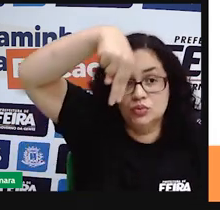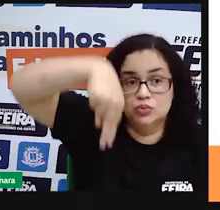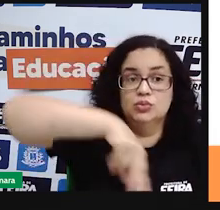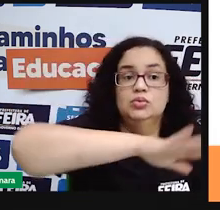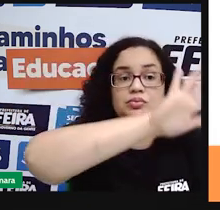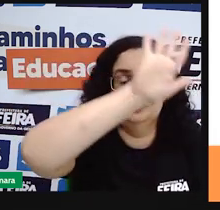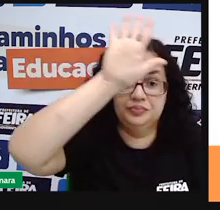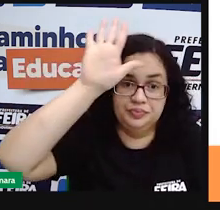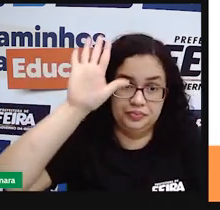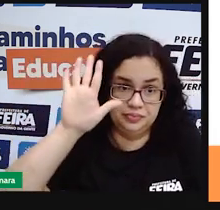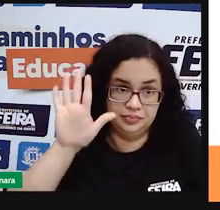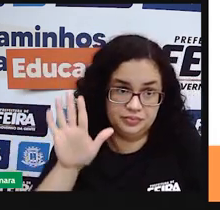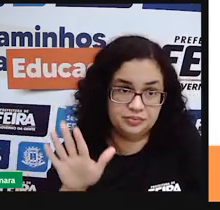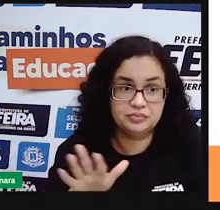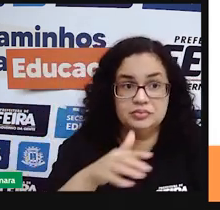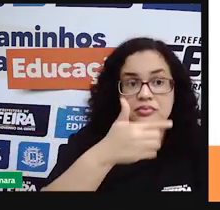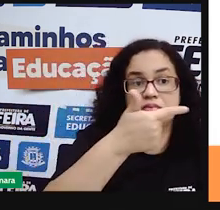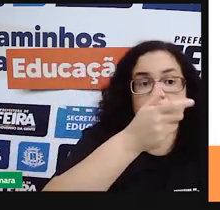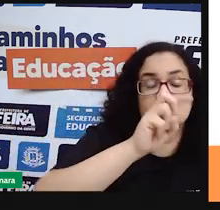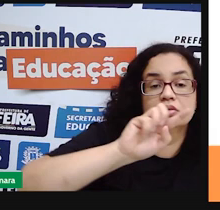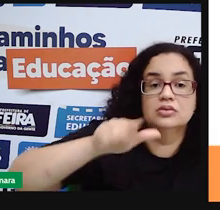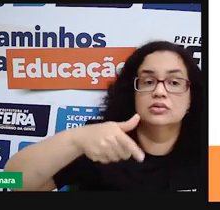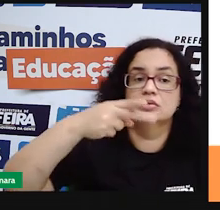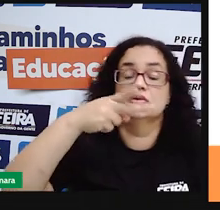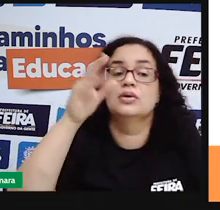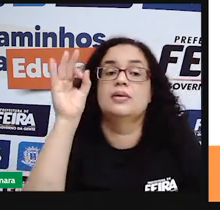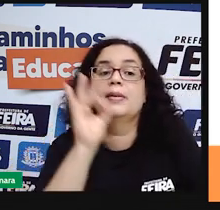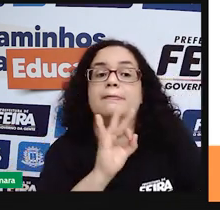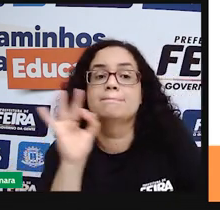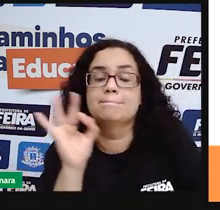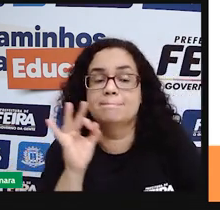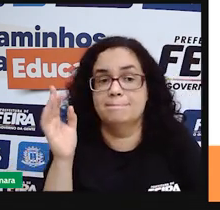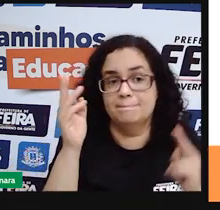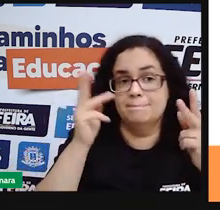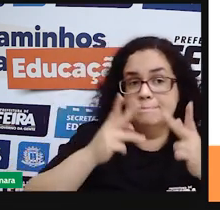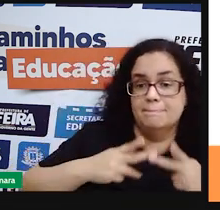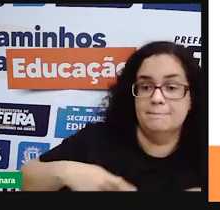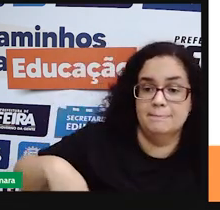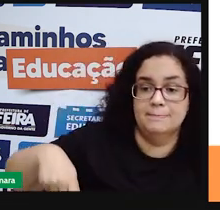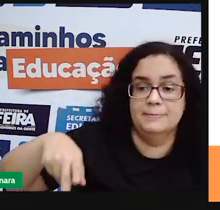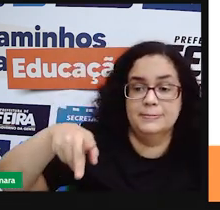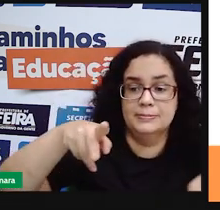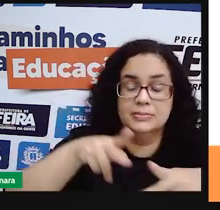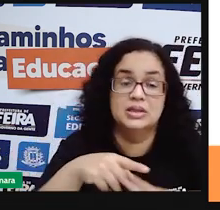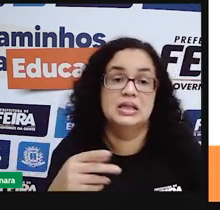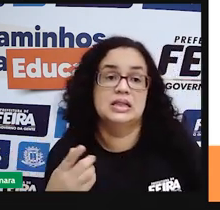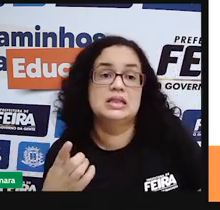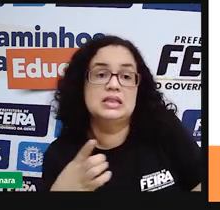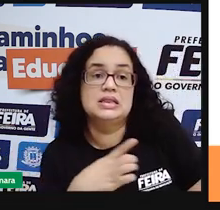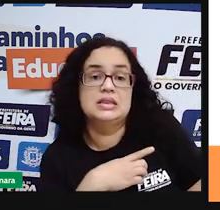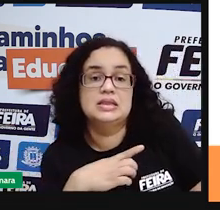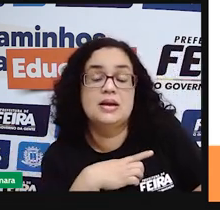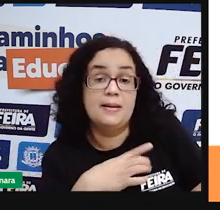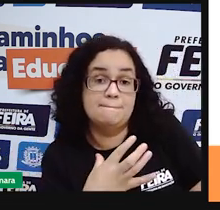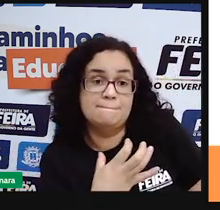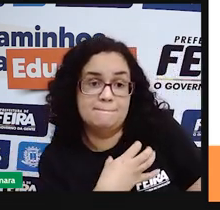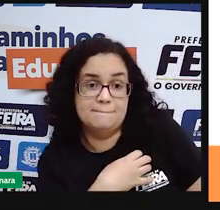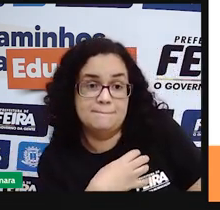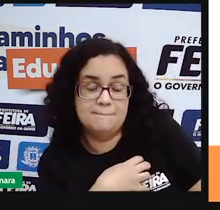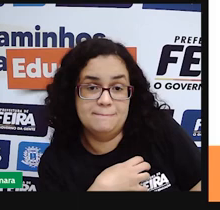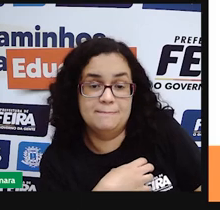cerca de 25,5% da população e possui no estado da Bahia a maior